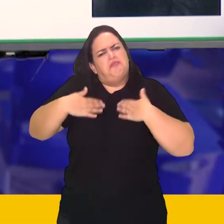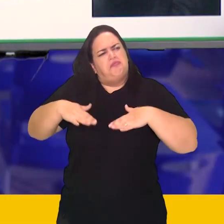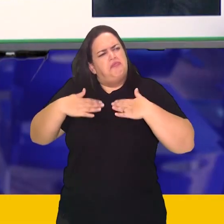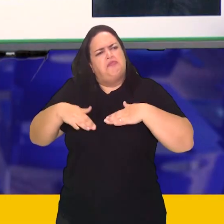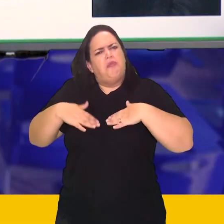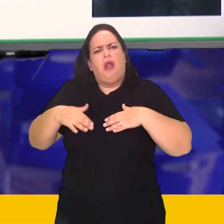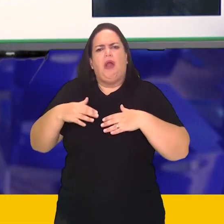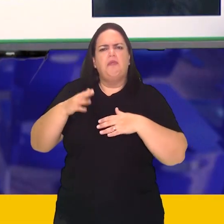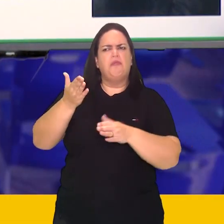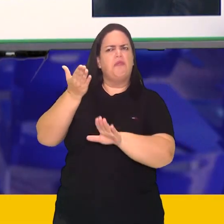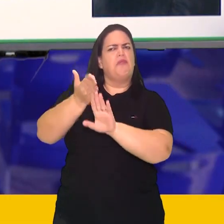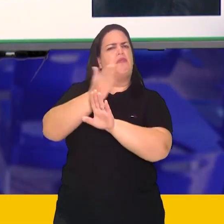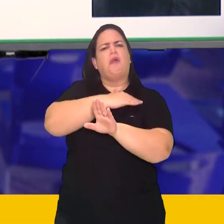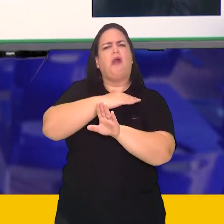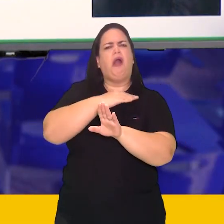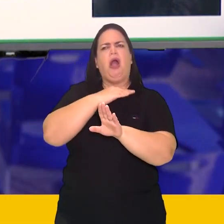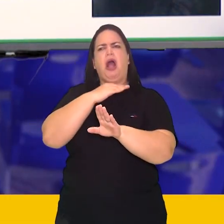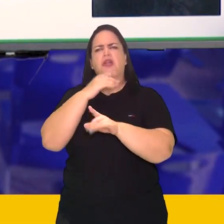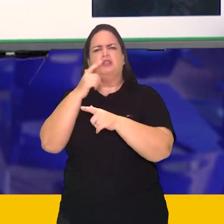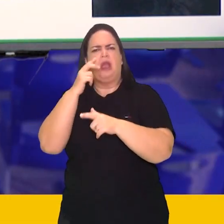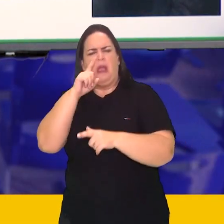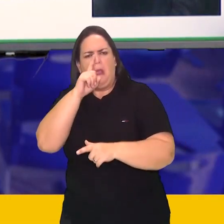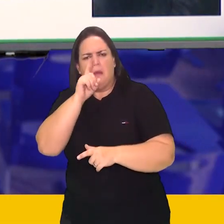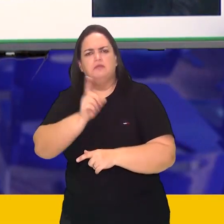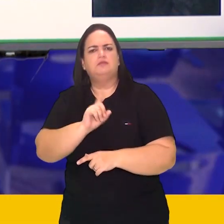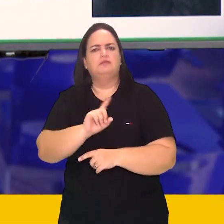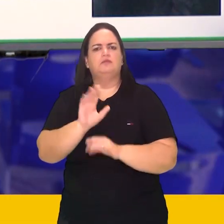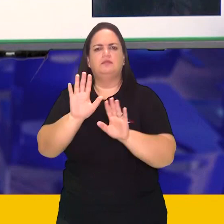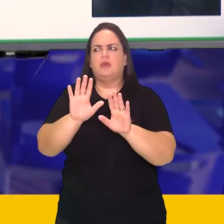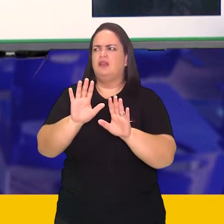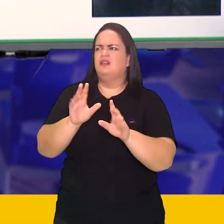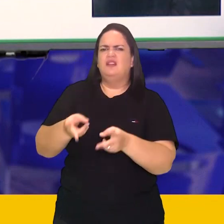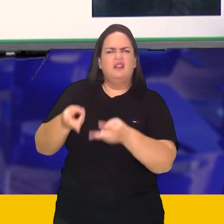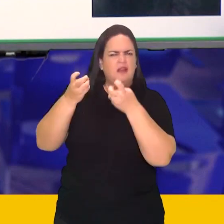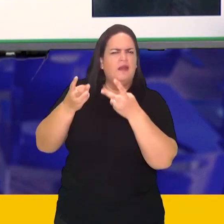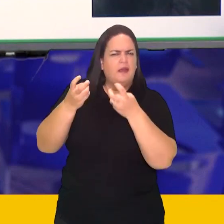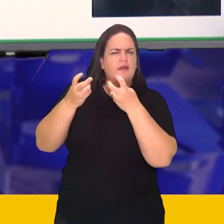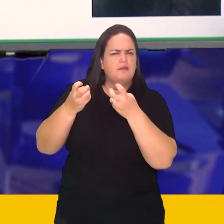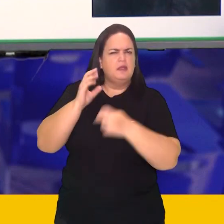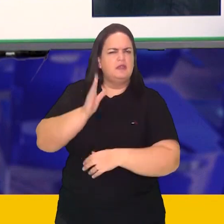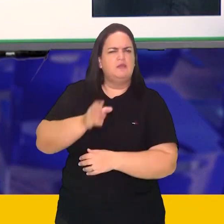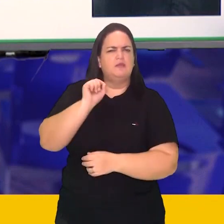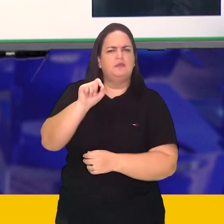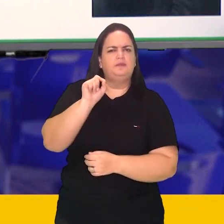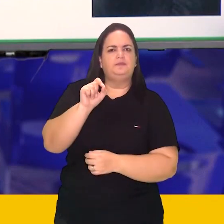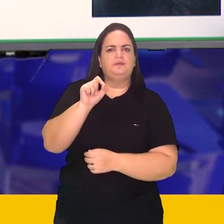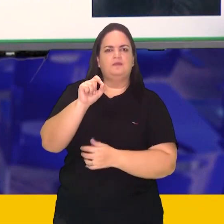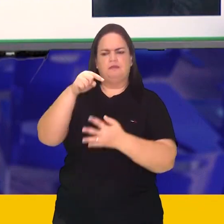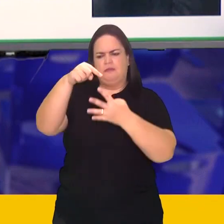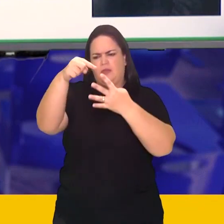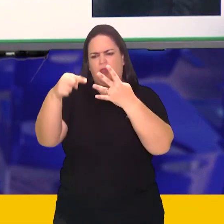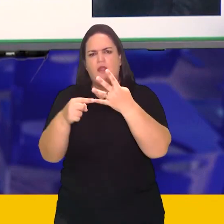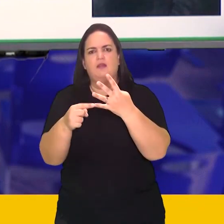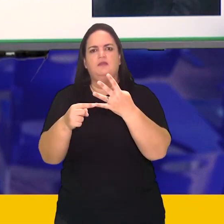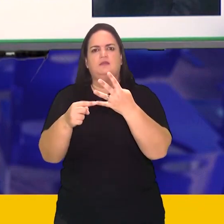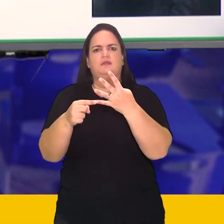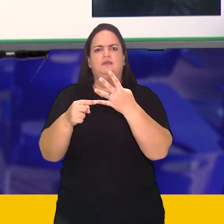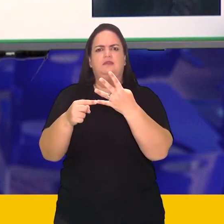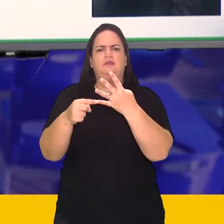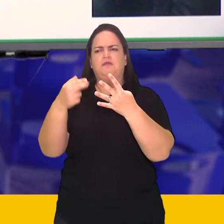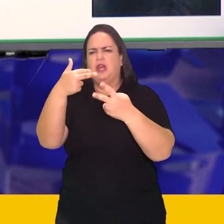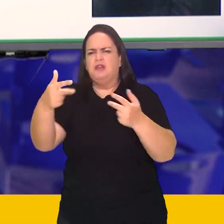só de observar essa sinopse da história, a gente já consegue perceber aí os quatro elementos